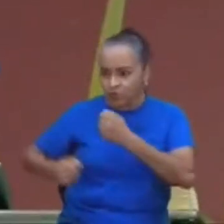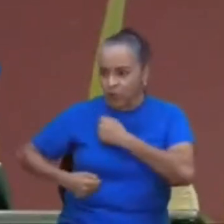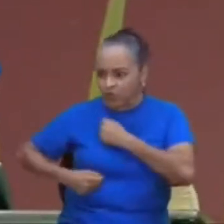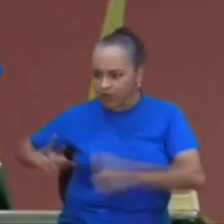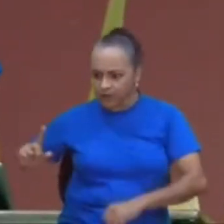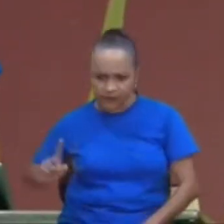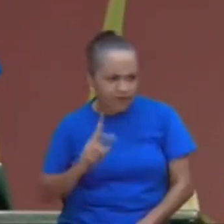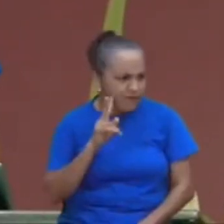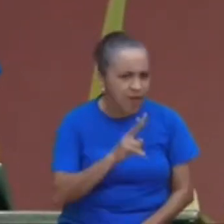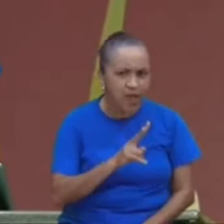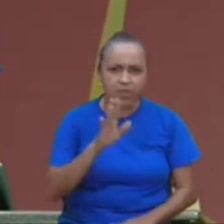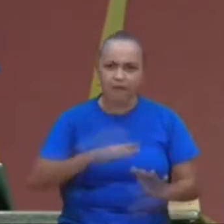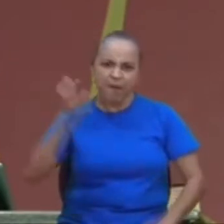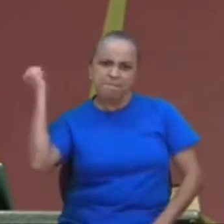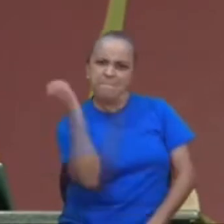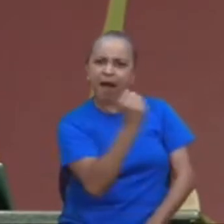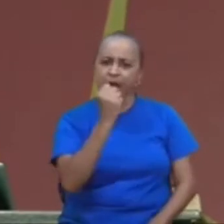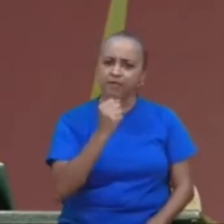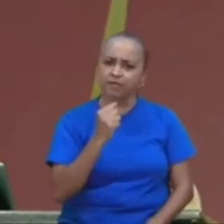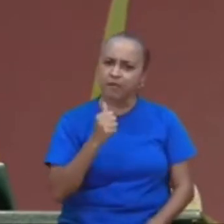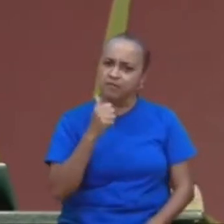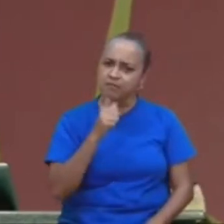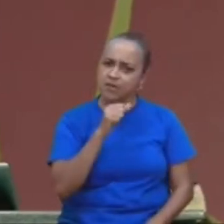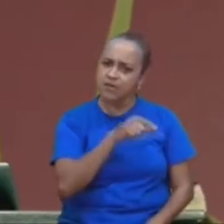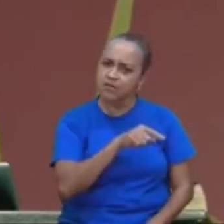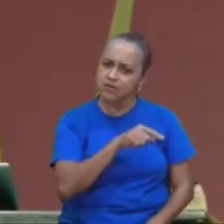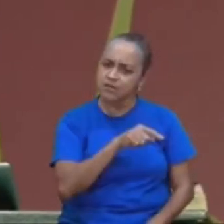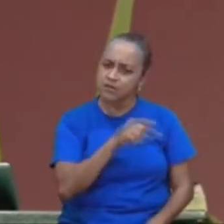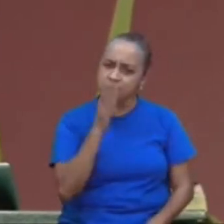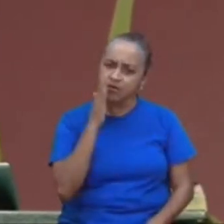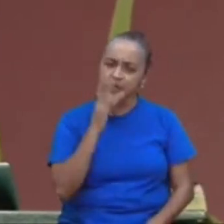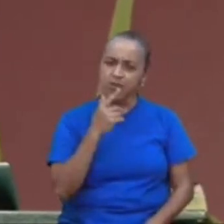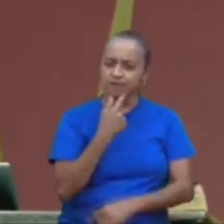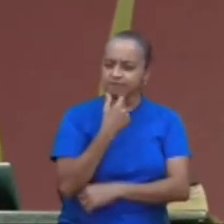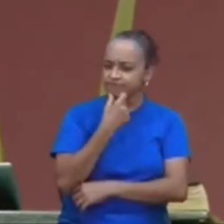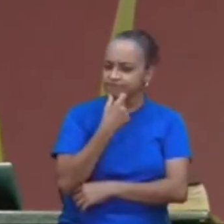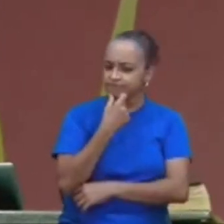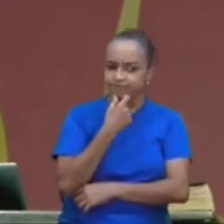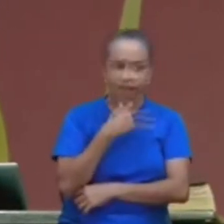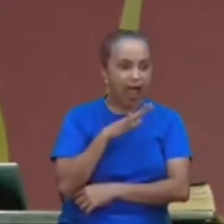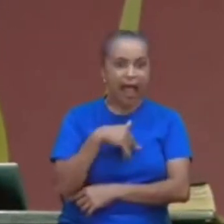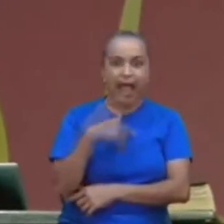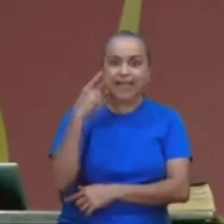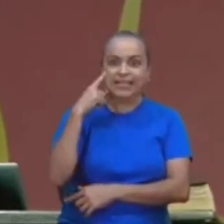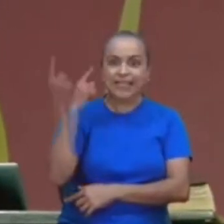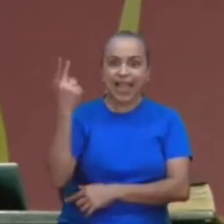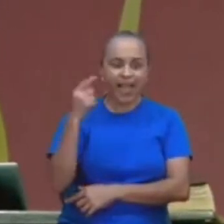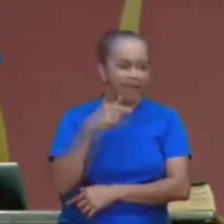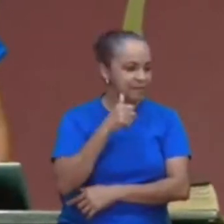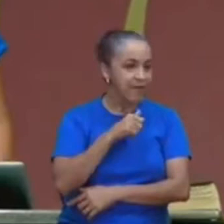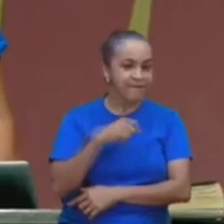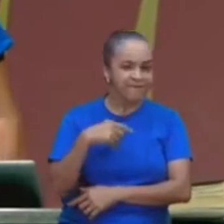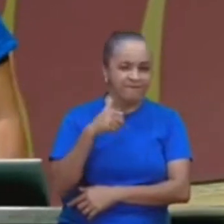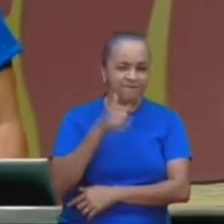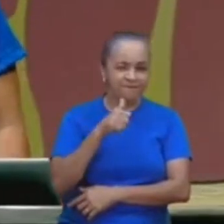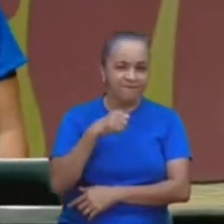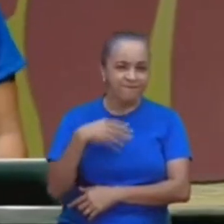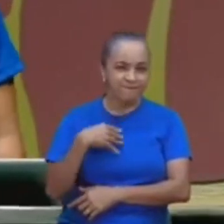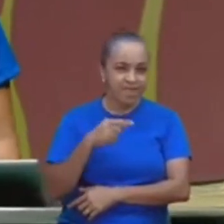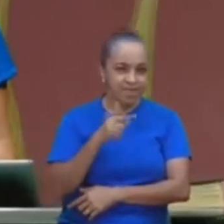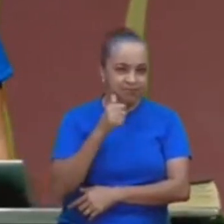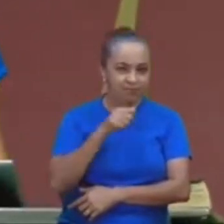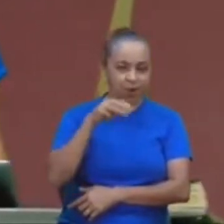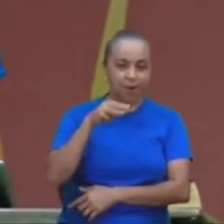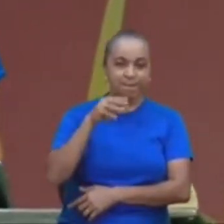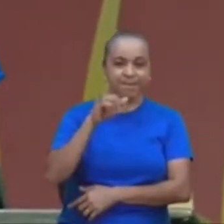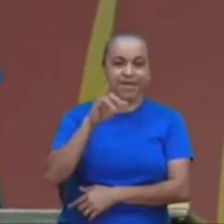e o que que ela fez, mandou a Miriam, por quê, por quê Miriam, porque com 9 e 11 anos, primeiro, ninguém acredita que com 9 e 11,